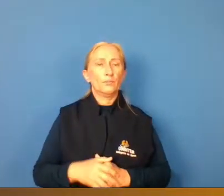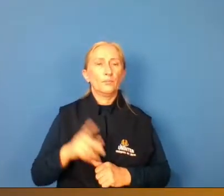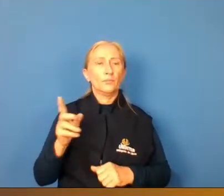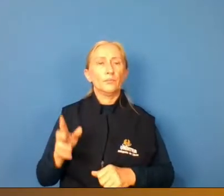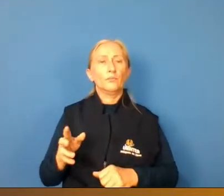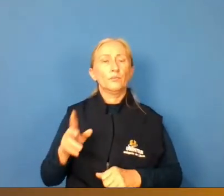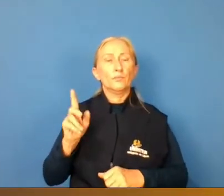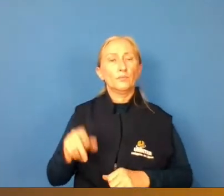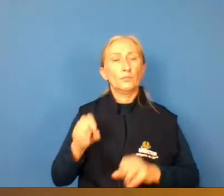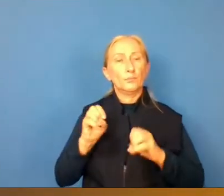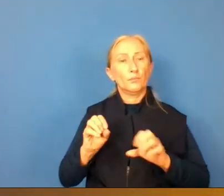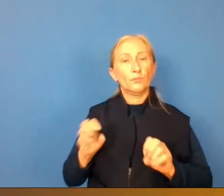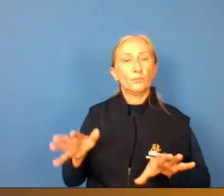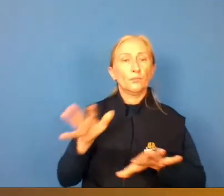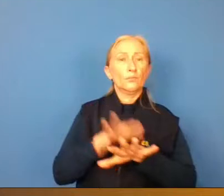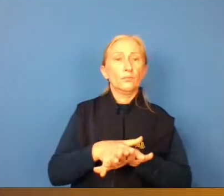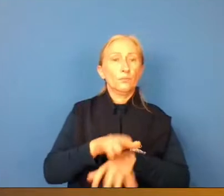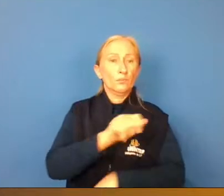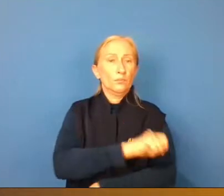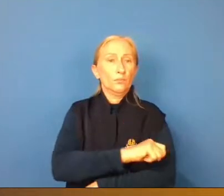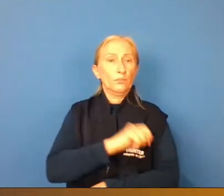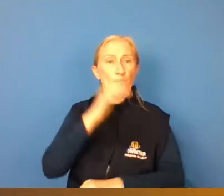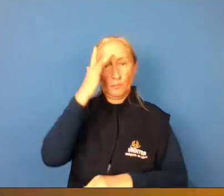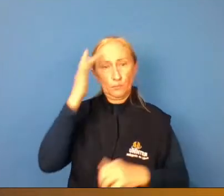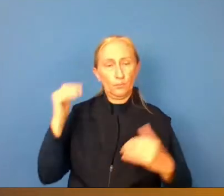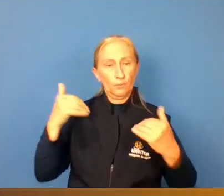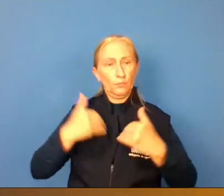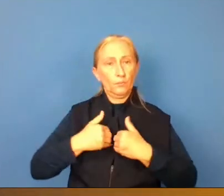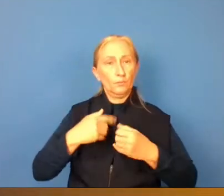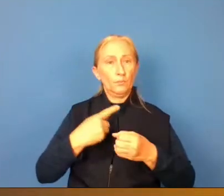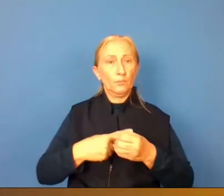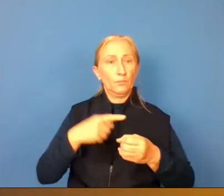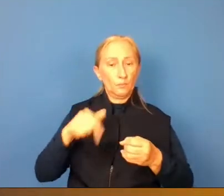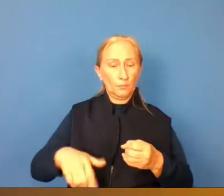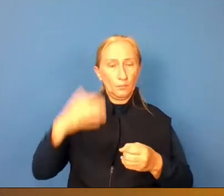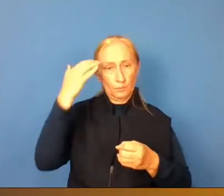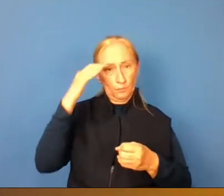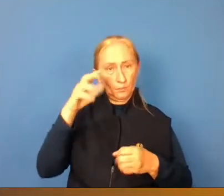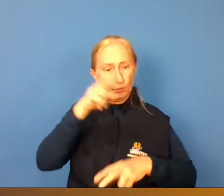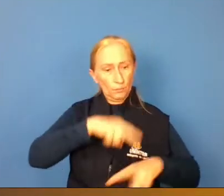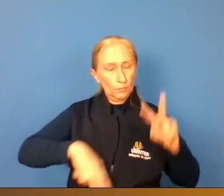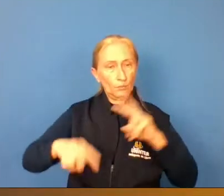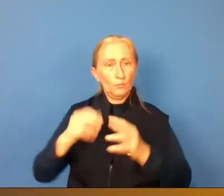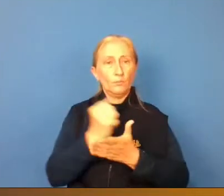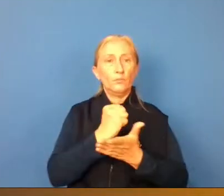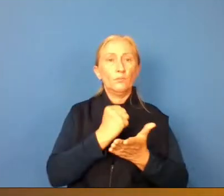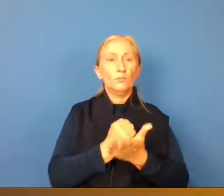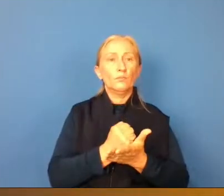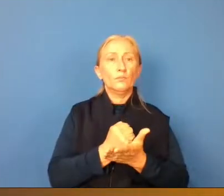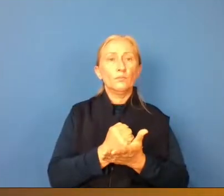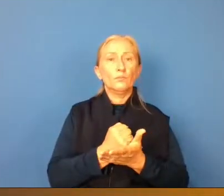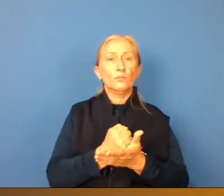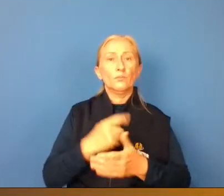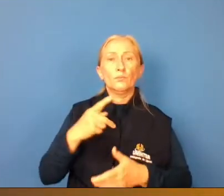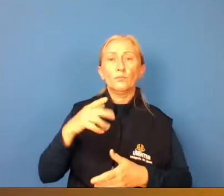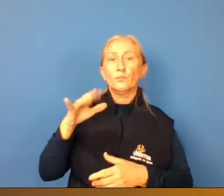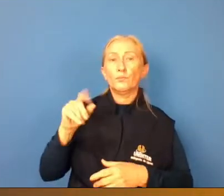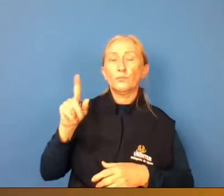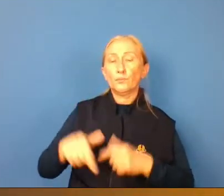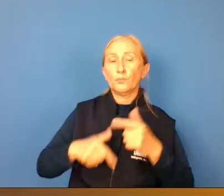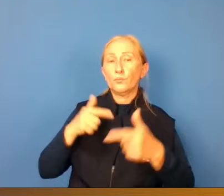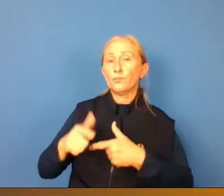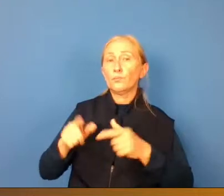a educação inclusiva de alunos autistas no município de Curitiba uma análise documental então a Paloma fez um